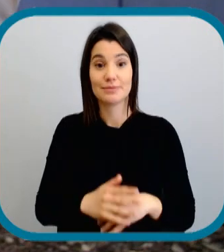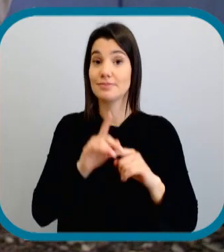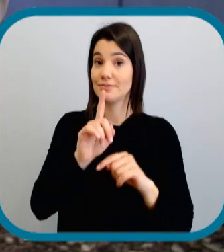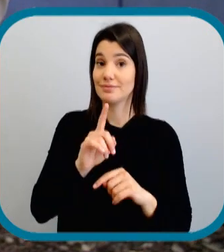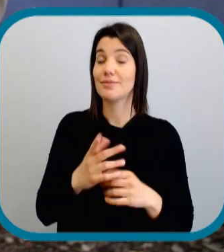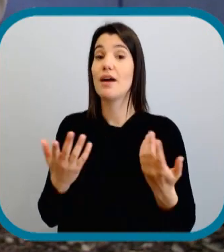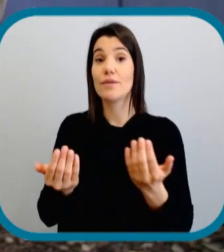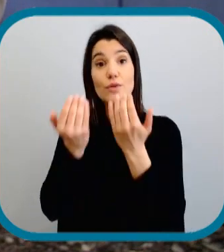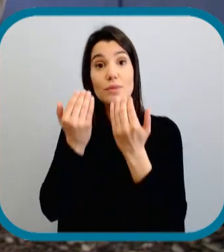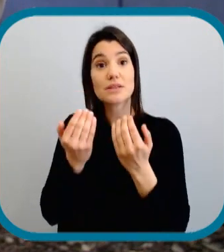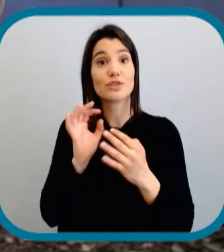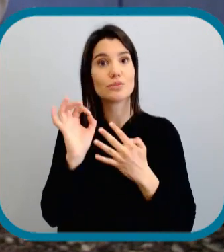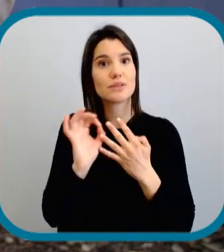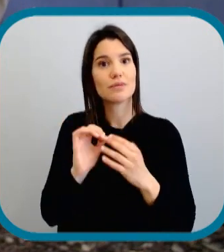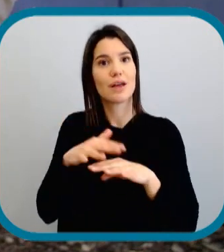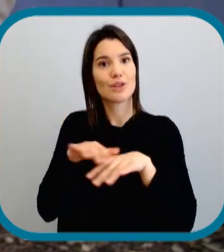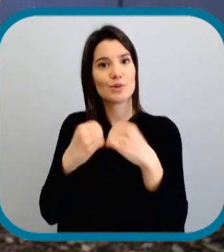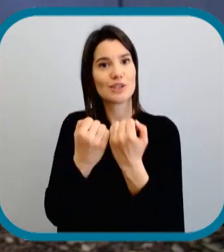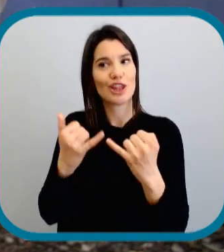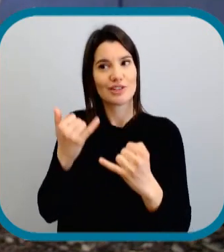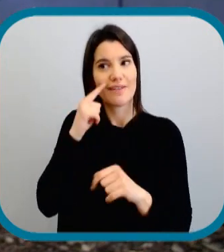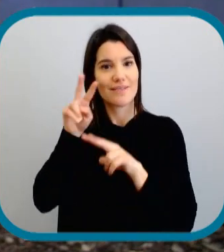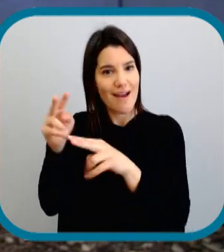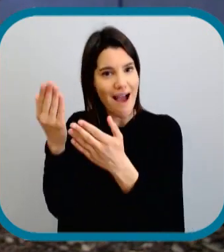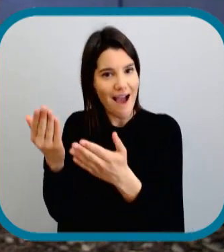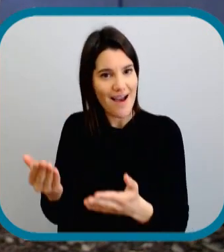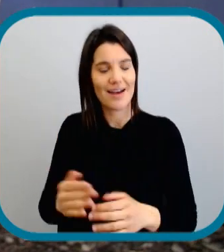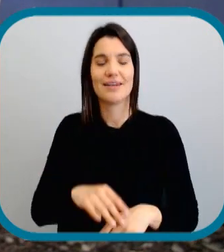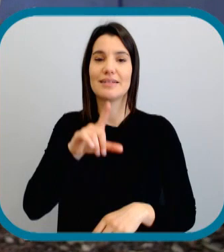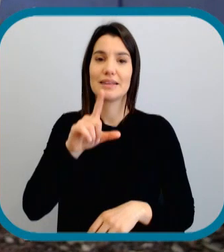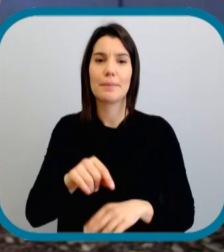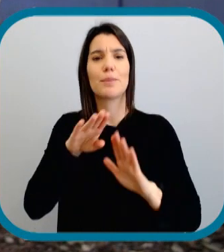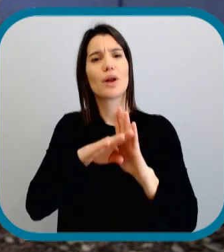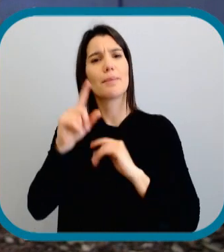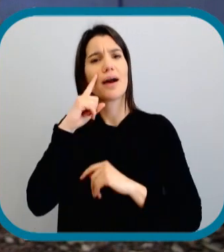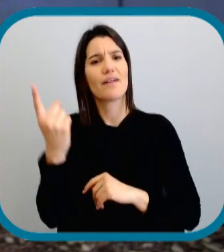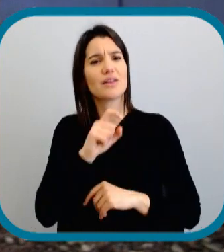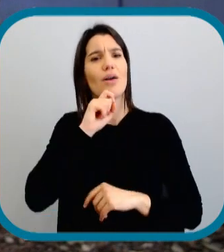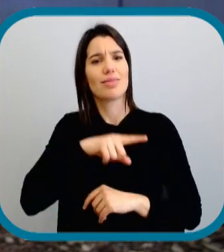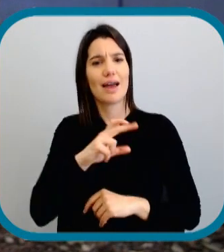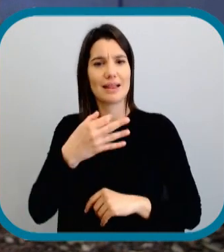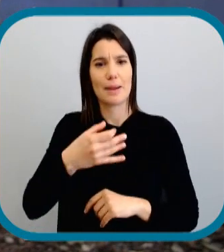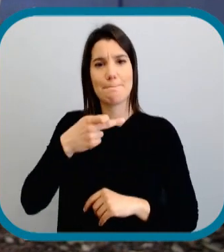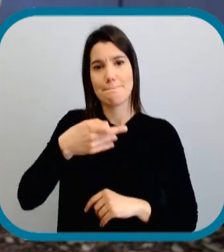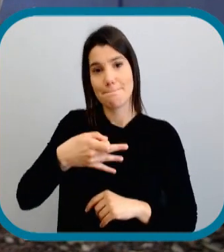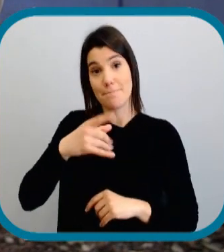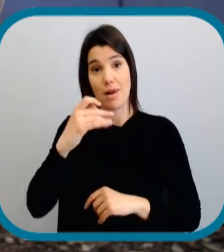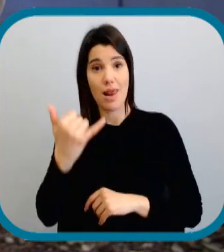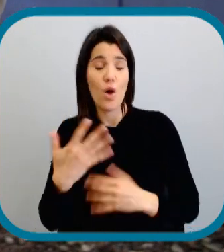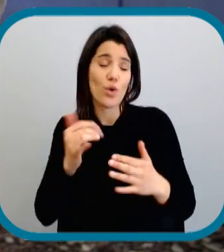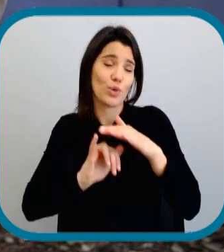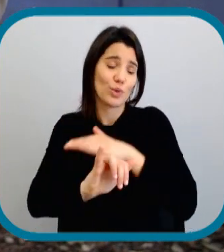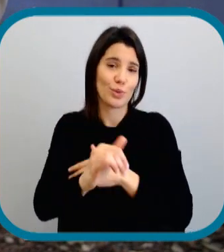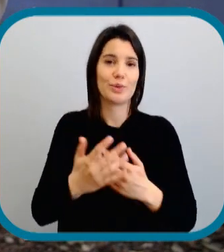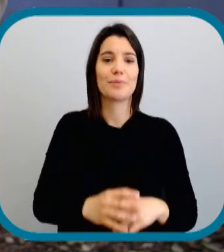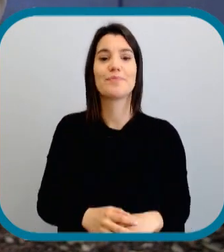Entretanto, não percam os nossos conteúdos exclusivos nas redes sociais digitais. Podem ainda rever os episódios na RTP Play ou no YouTube